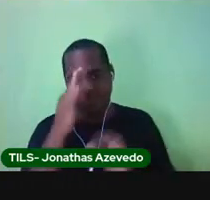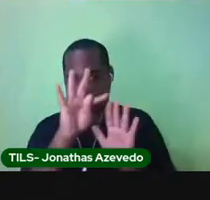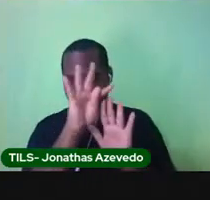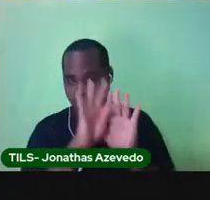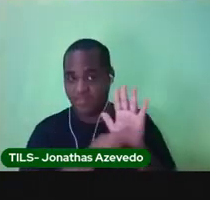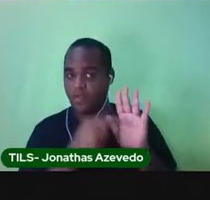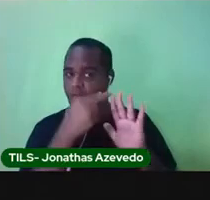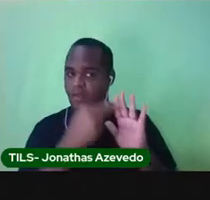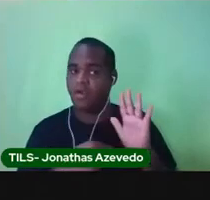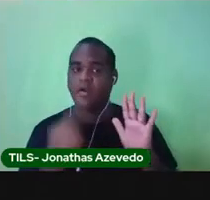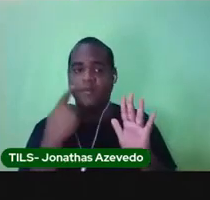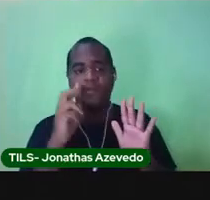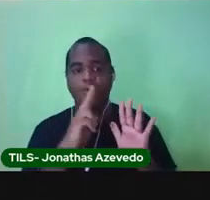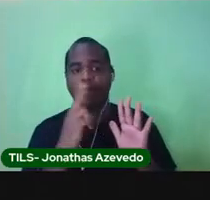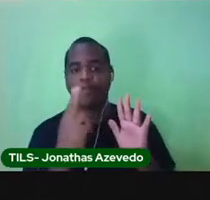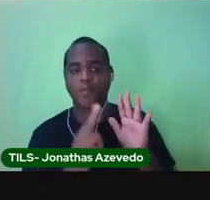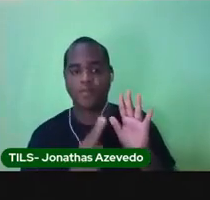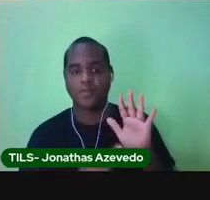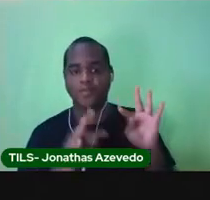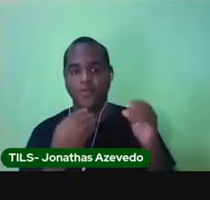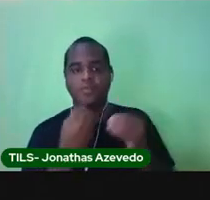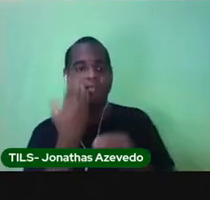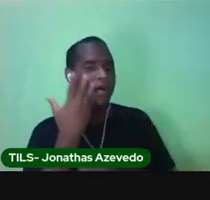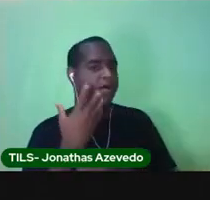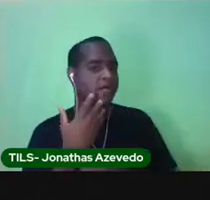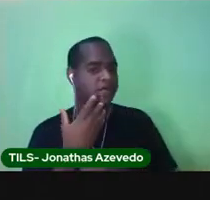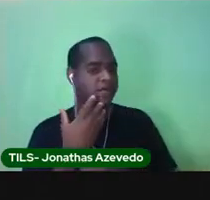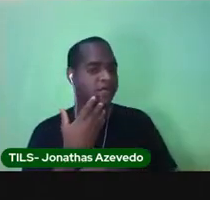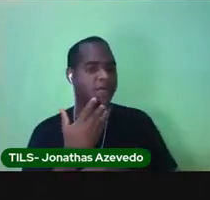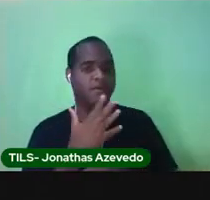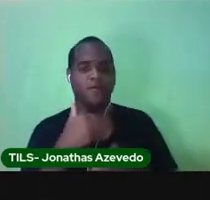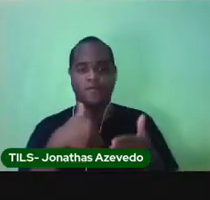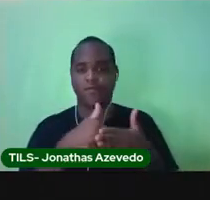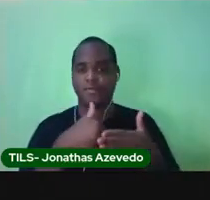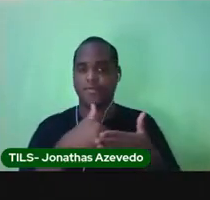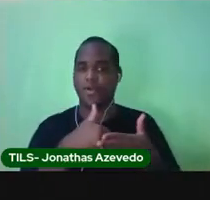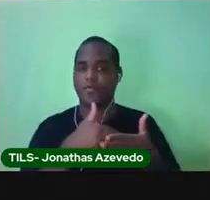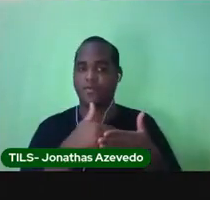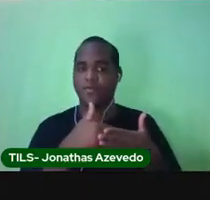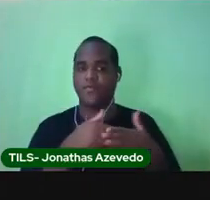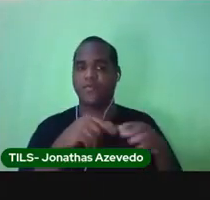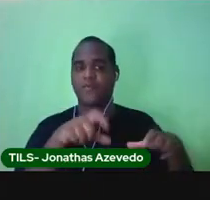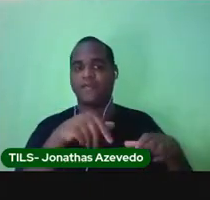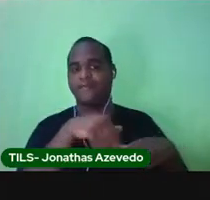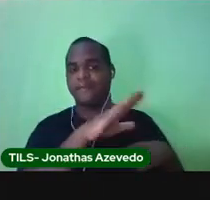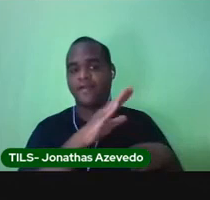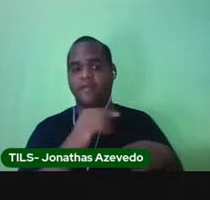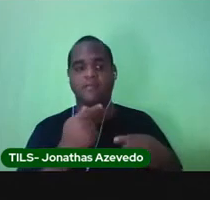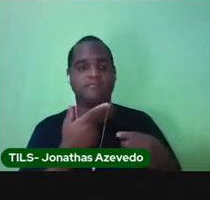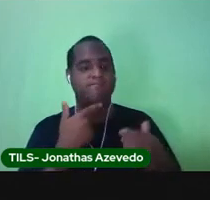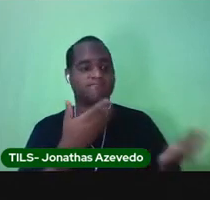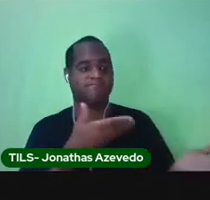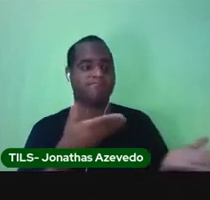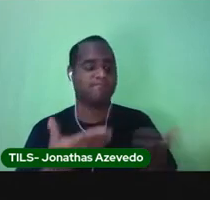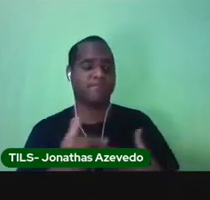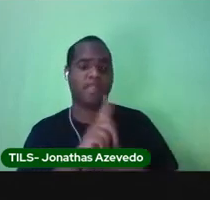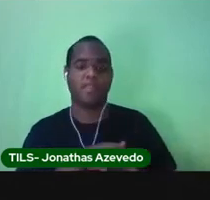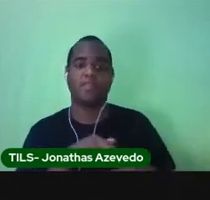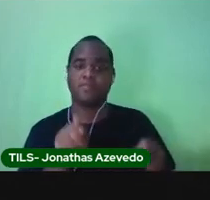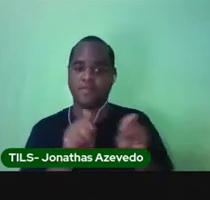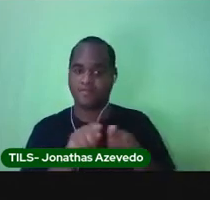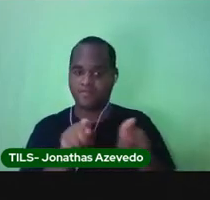olha o nome de todos os meninos que estão para jogar o futebol e aquele que foi convidado também.